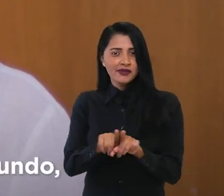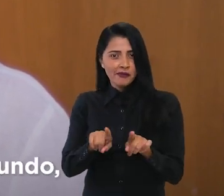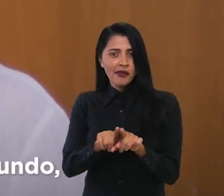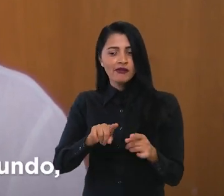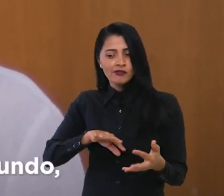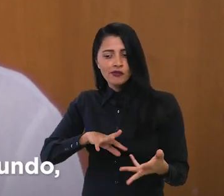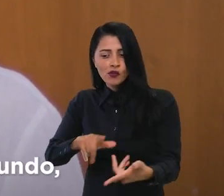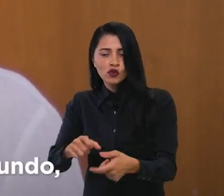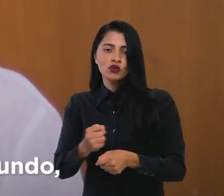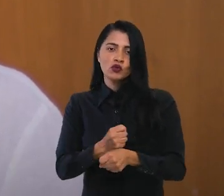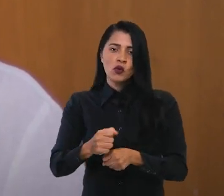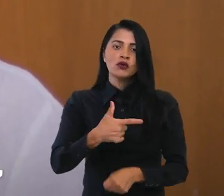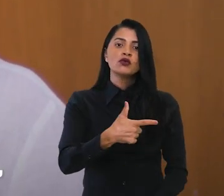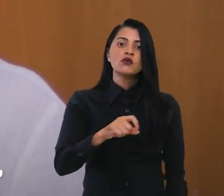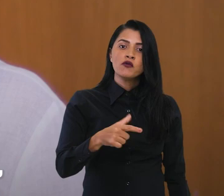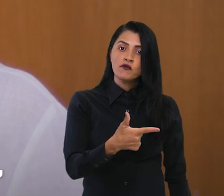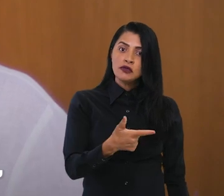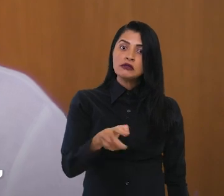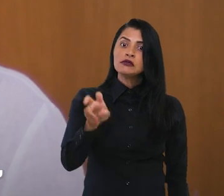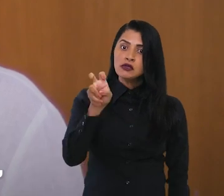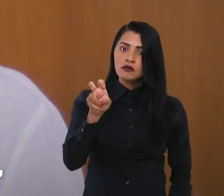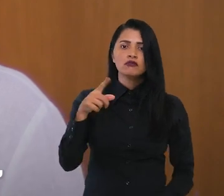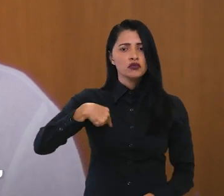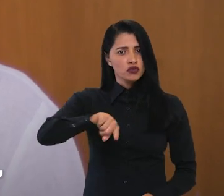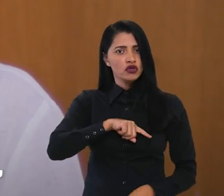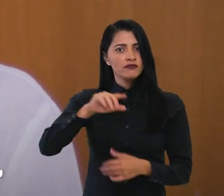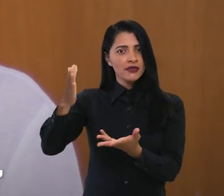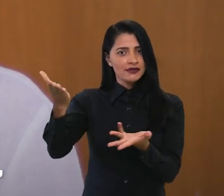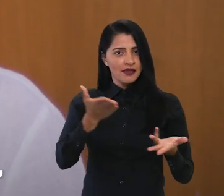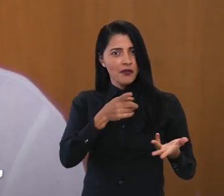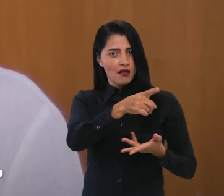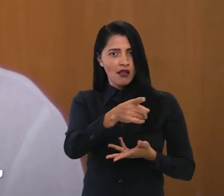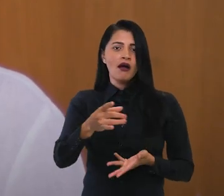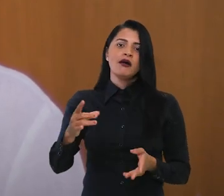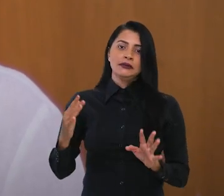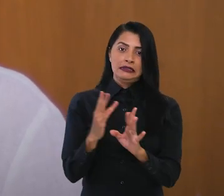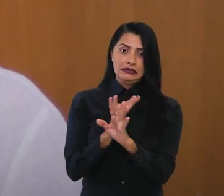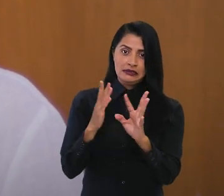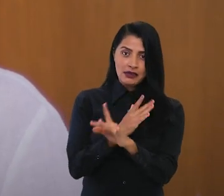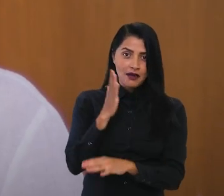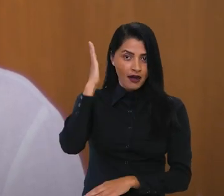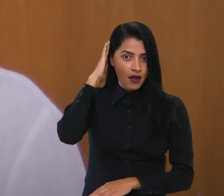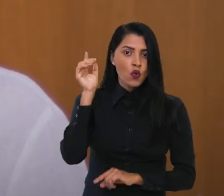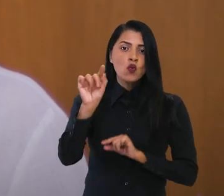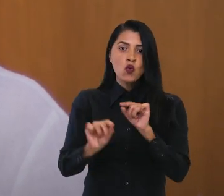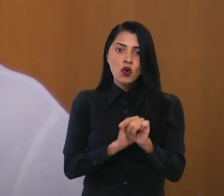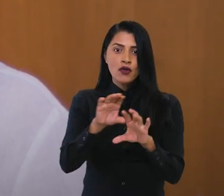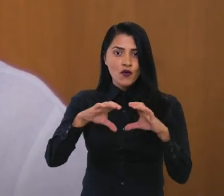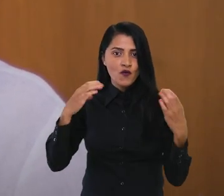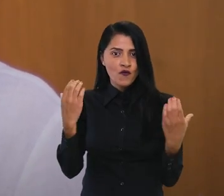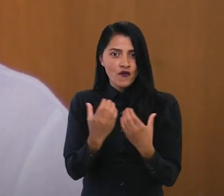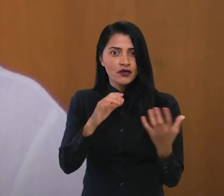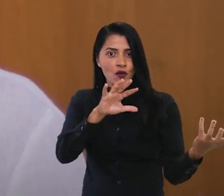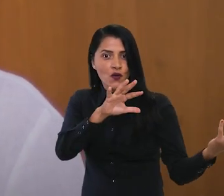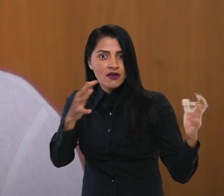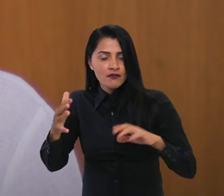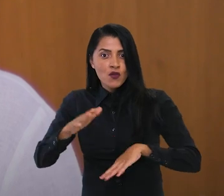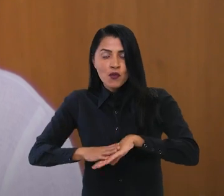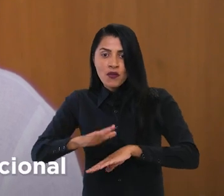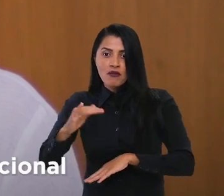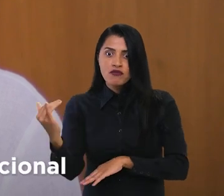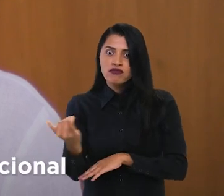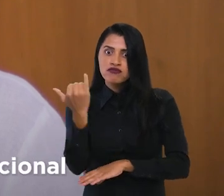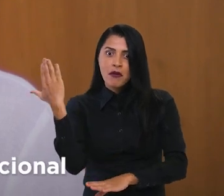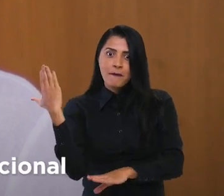a nós mesmos e ao mundo em 2025, quando receberemos, na cidade de Belém do Pará, a Conferência do